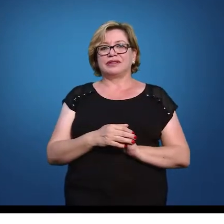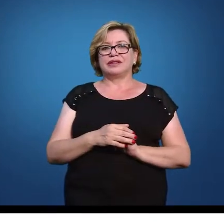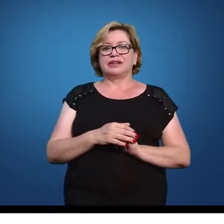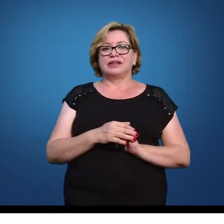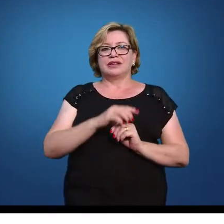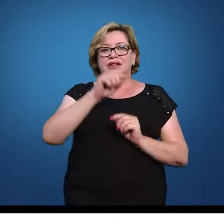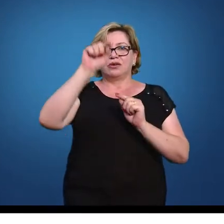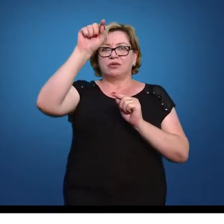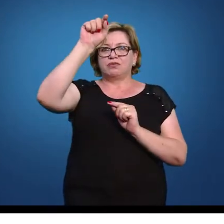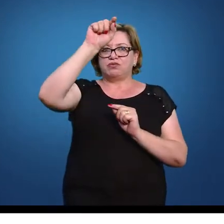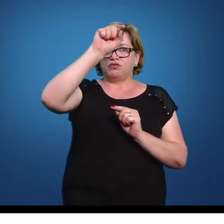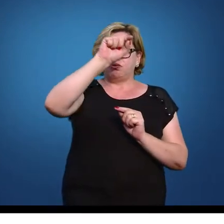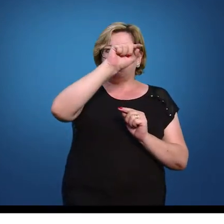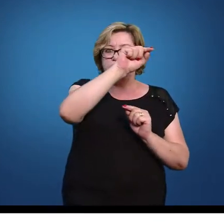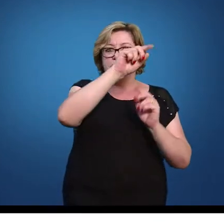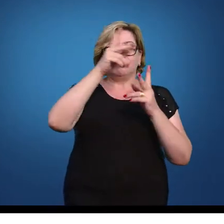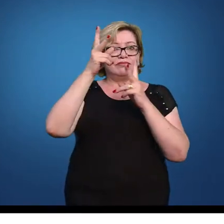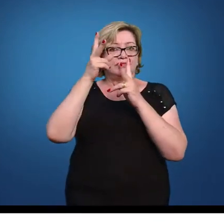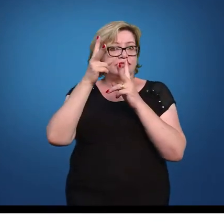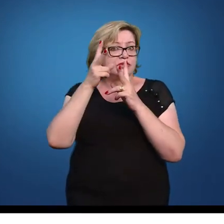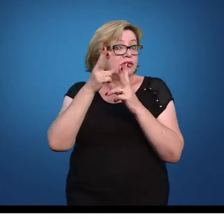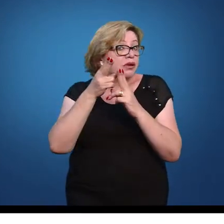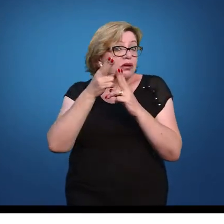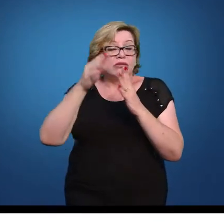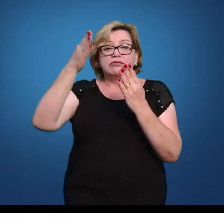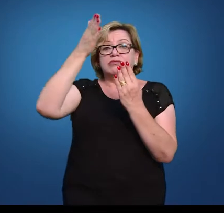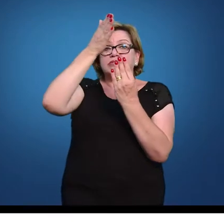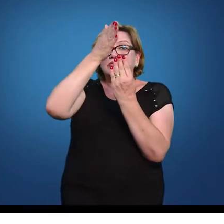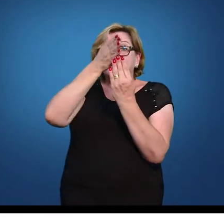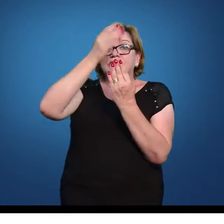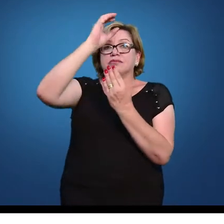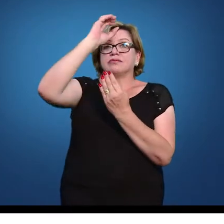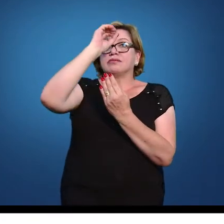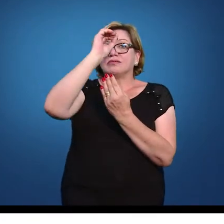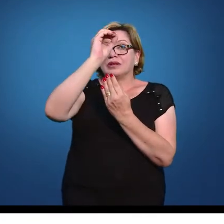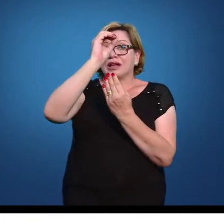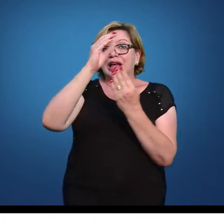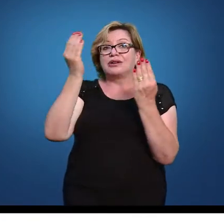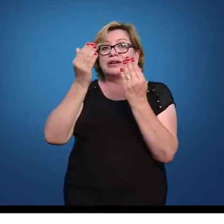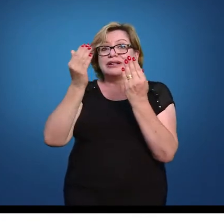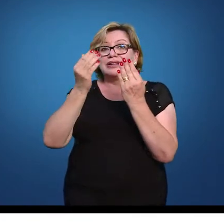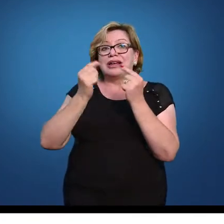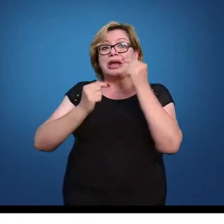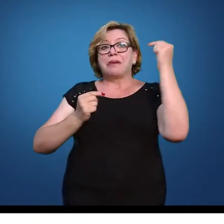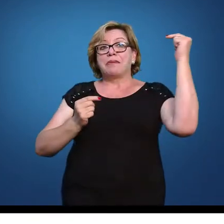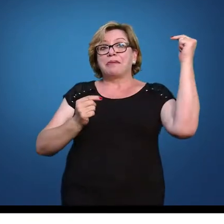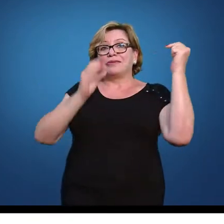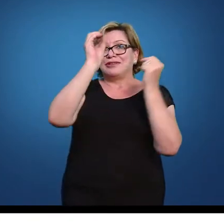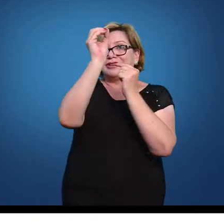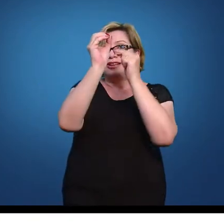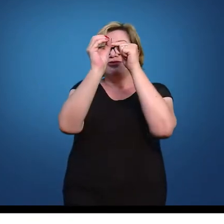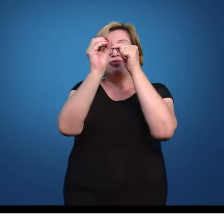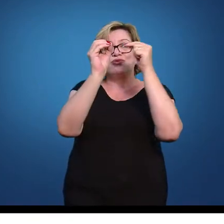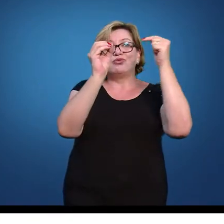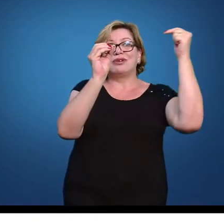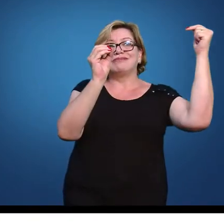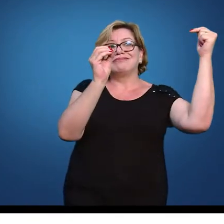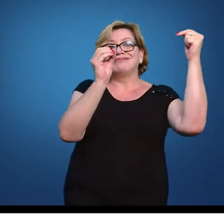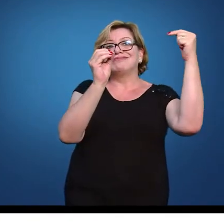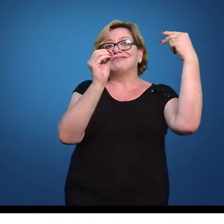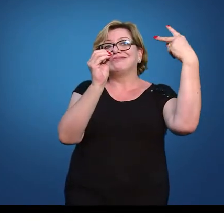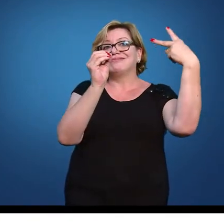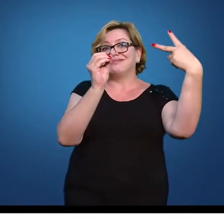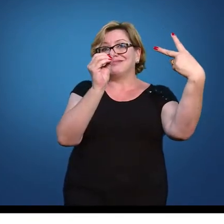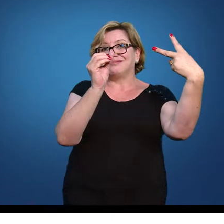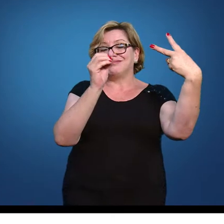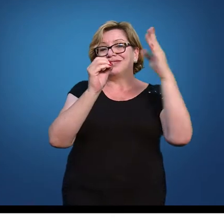A curva é a mesma, a média é 0. Só que agora eu estou falando entre 0 graus e menos 2 graus. Então, eu